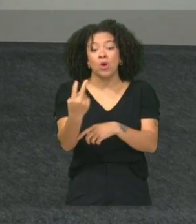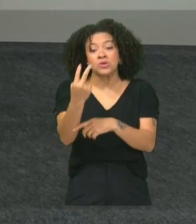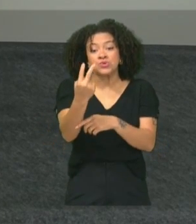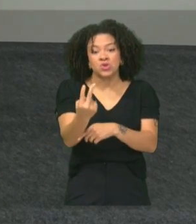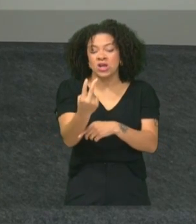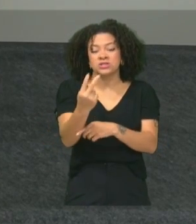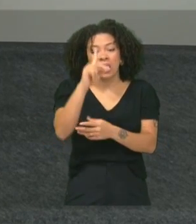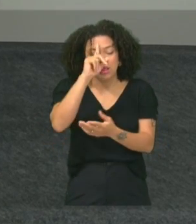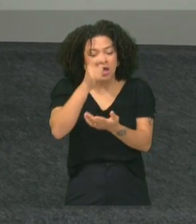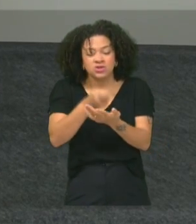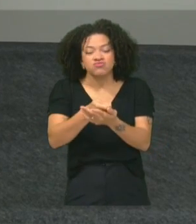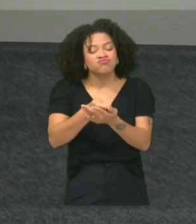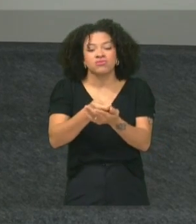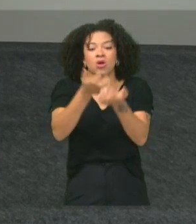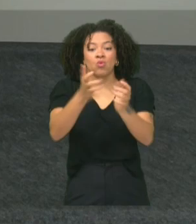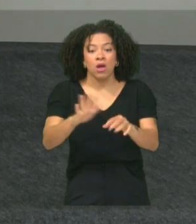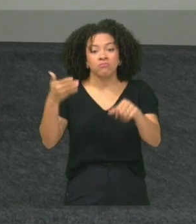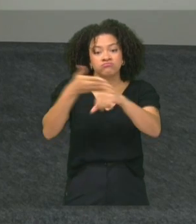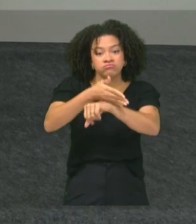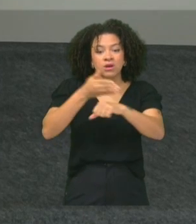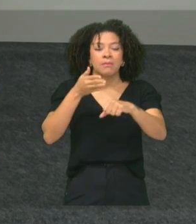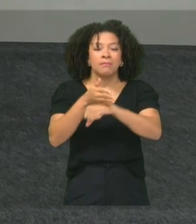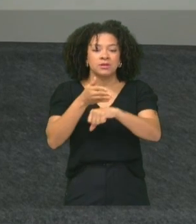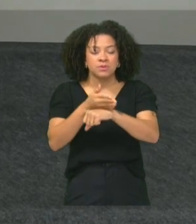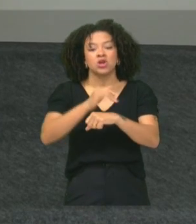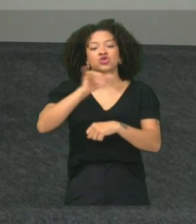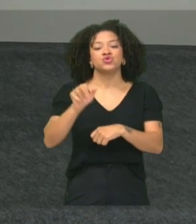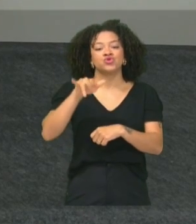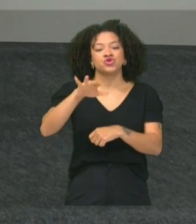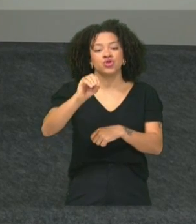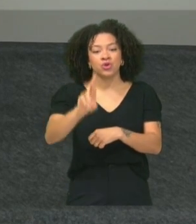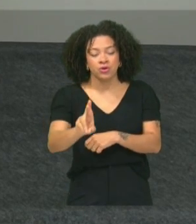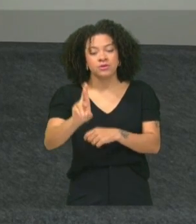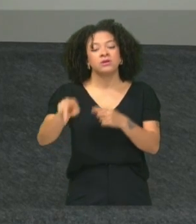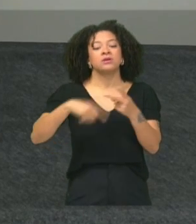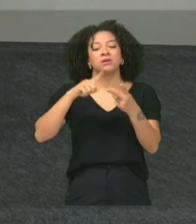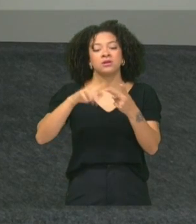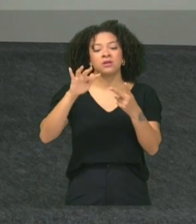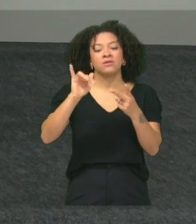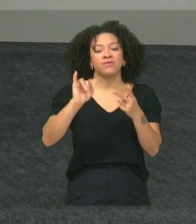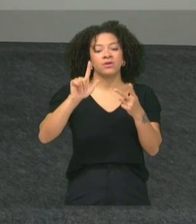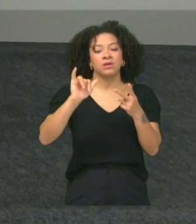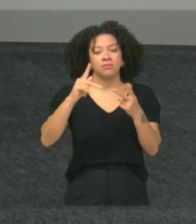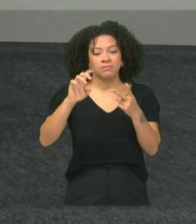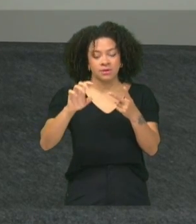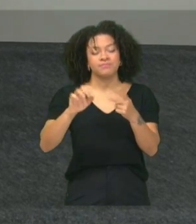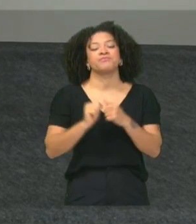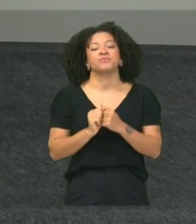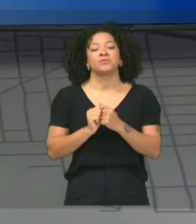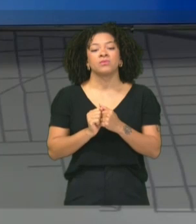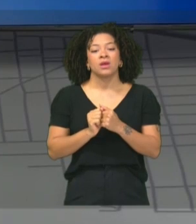decidiram não participar do debate. Júnior Marabá, do PP, e Felipe Fernandes, do Partido Avante.